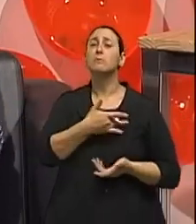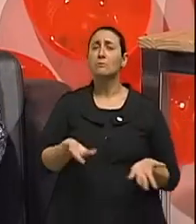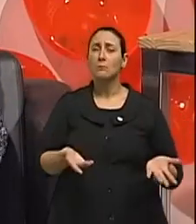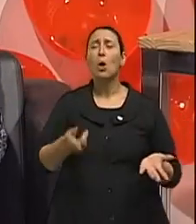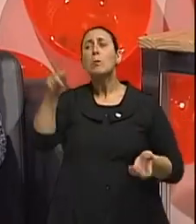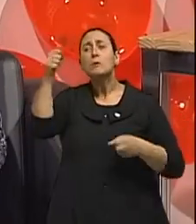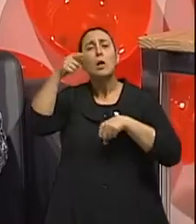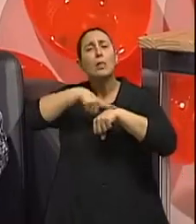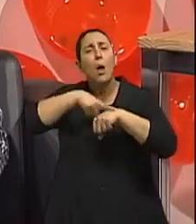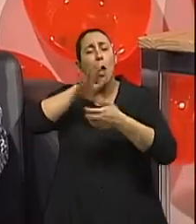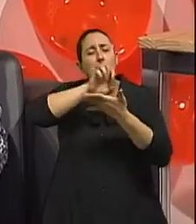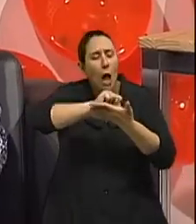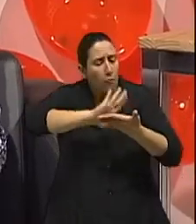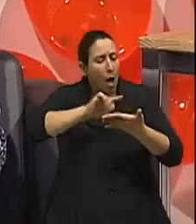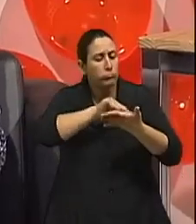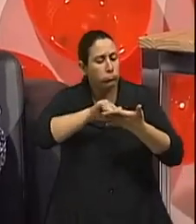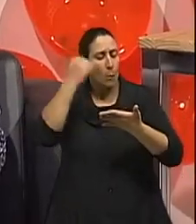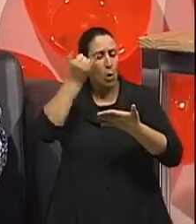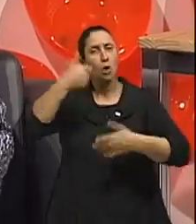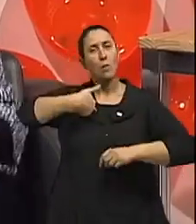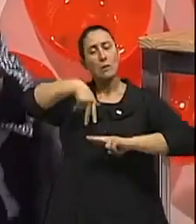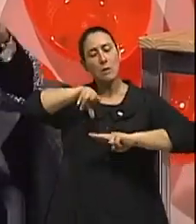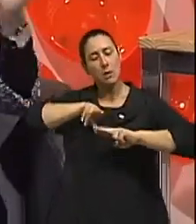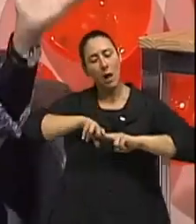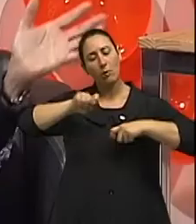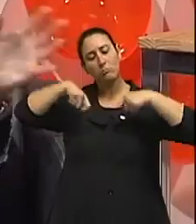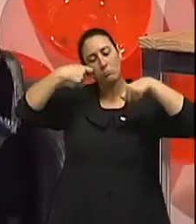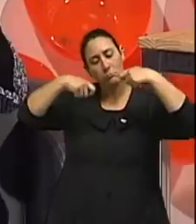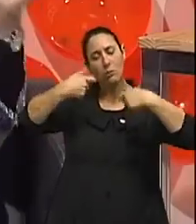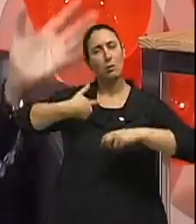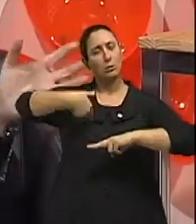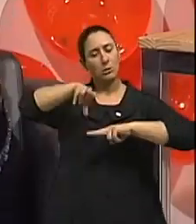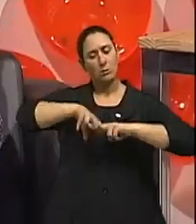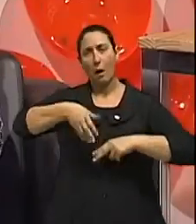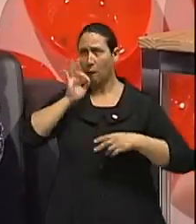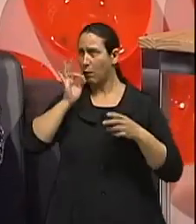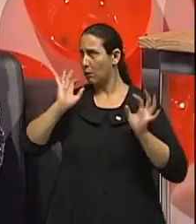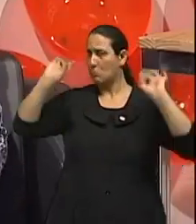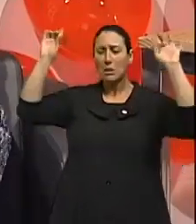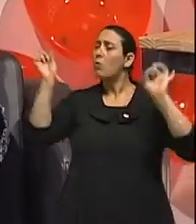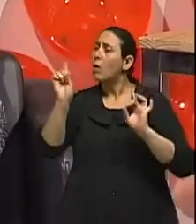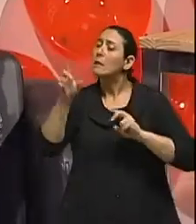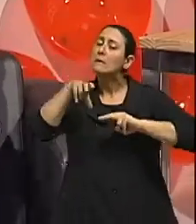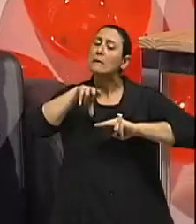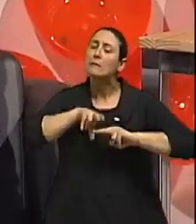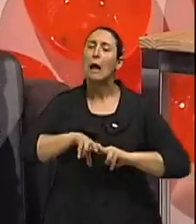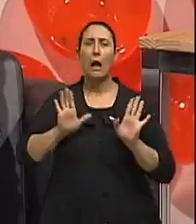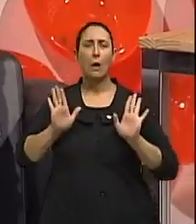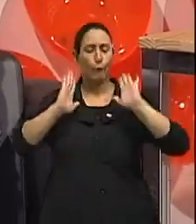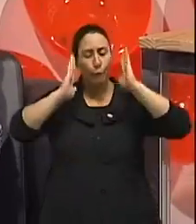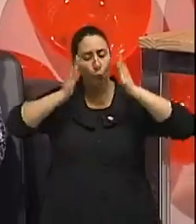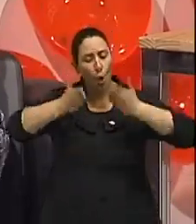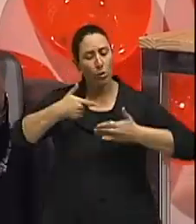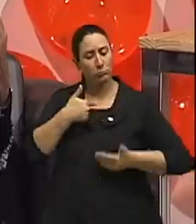física, agendar um tempo para sentar na mesa e ter uma refeição, mesmo que não tenha caviar e grandes... Mas sentar na mesa, focar na